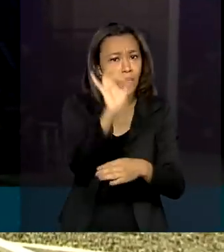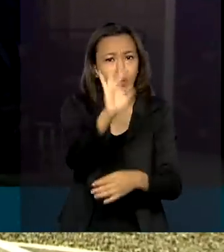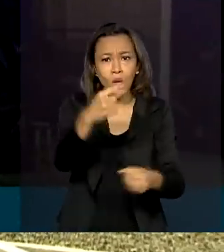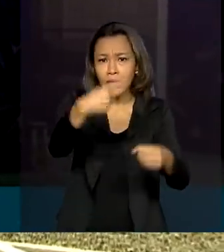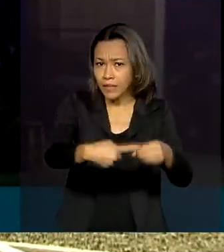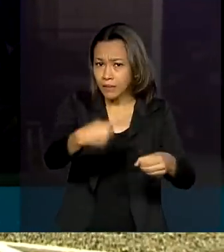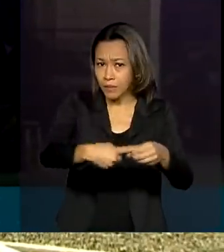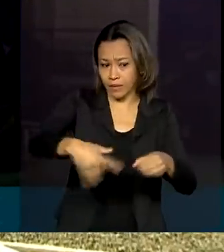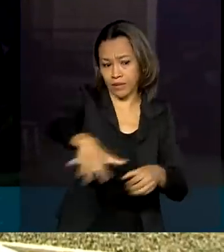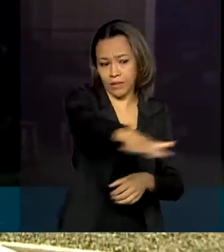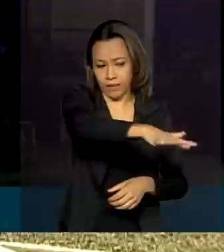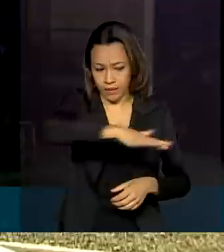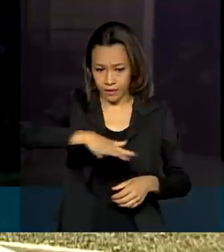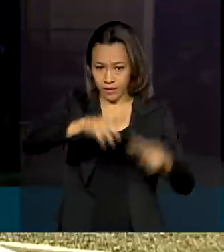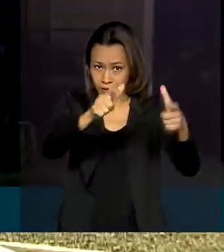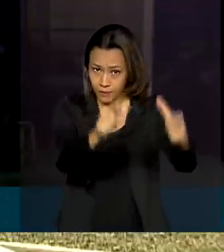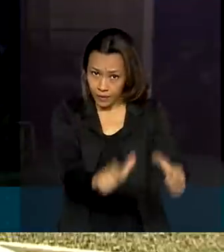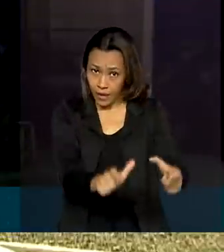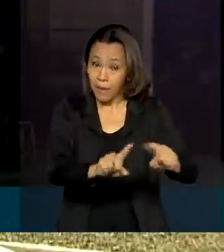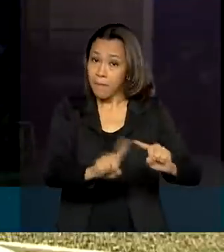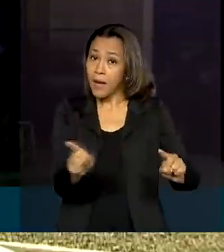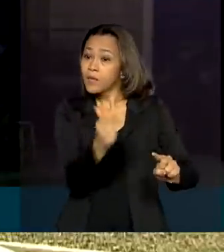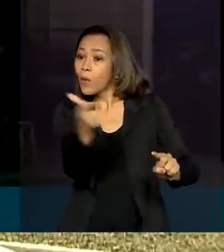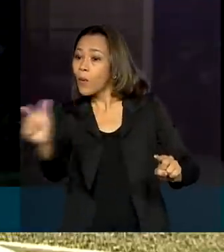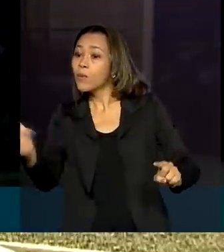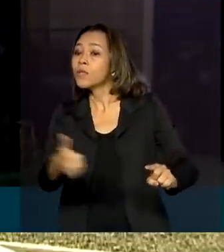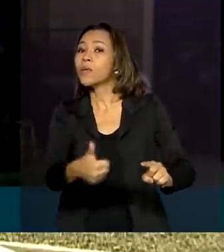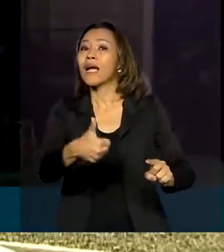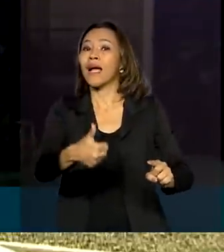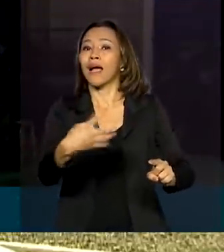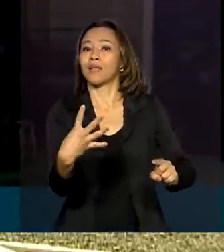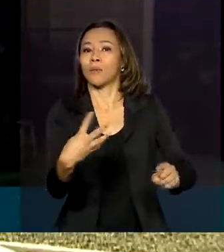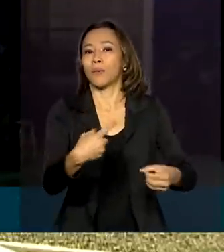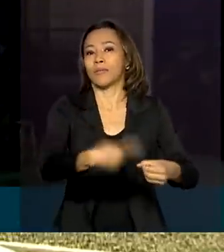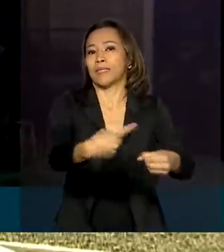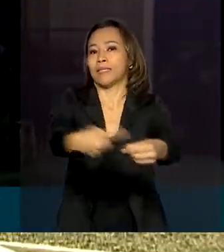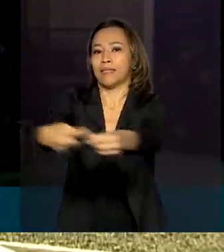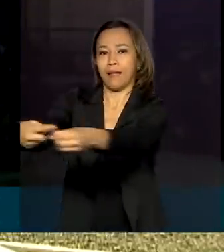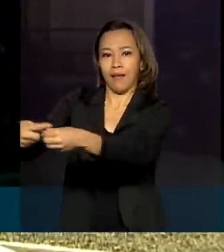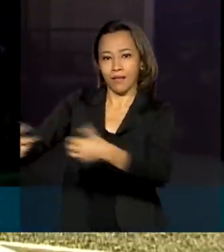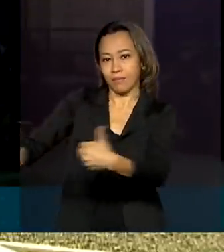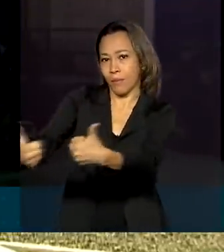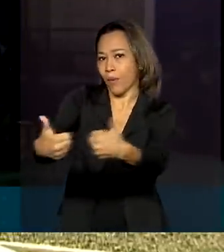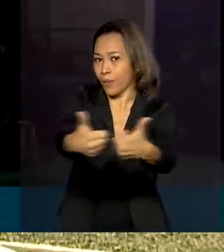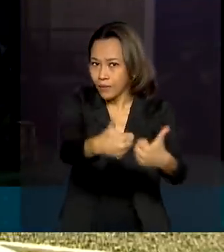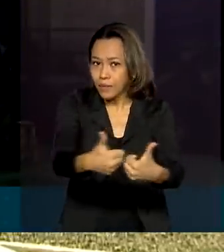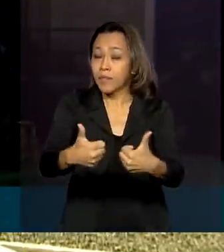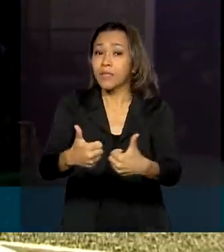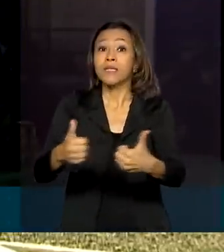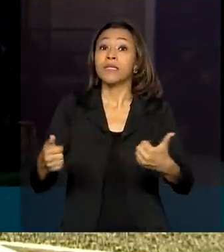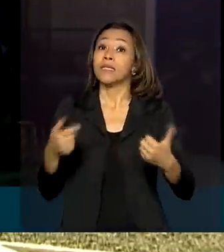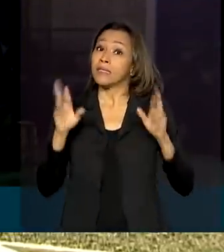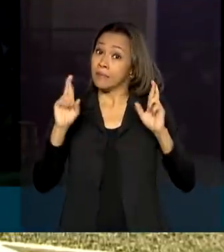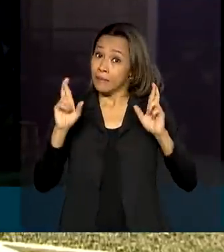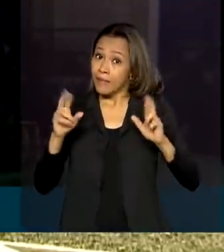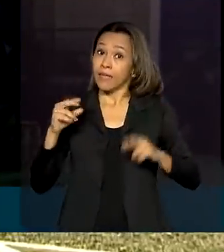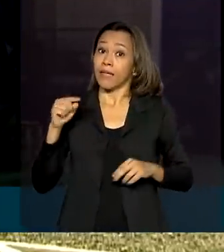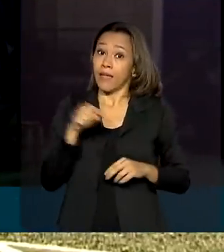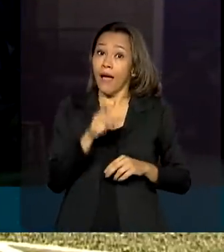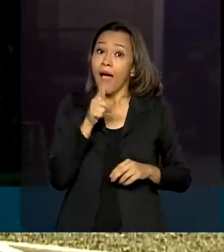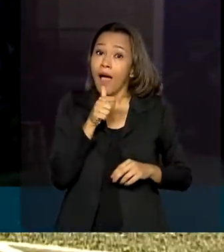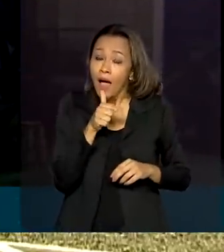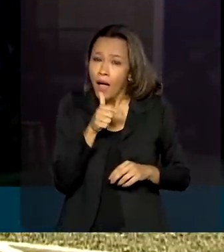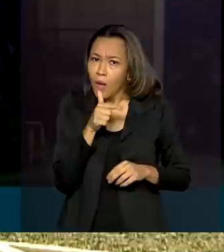pernambucano de São José do Egito, mas outras 14 cidades vizinhas. A expectativa é que a vazão de água